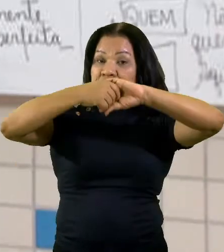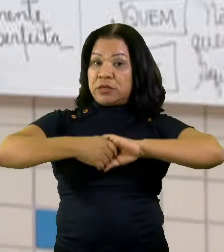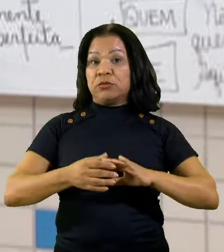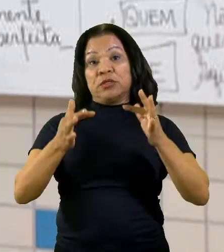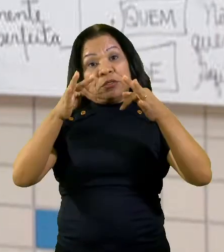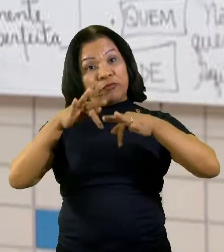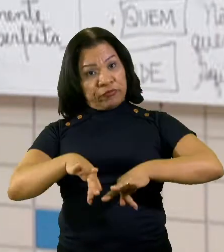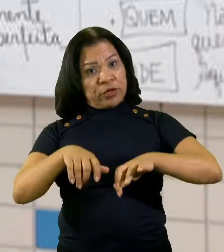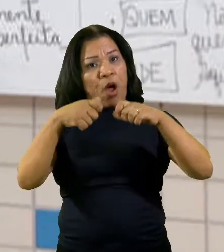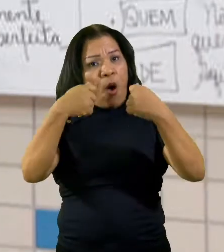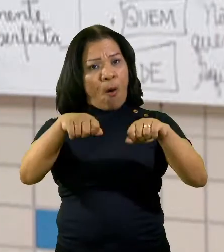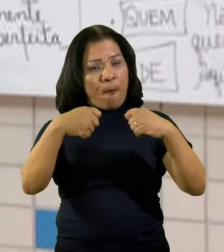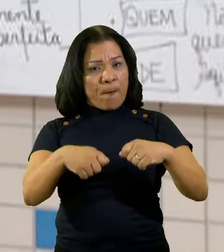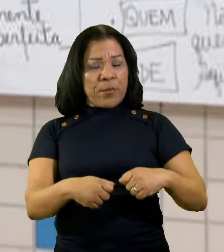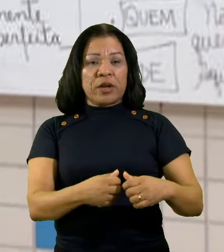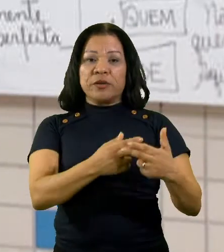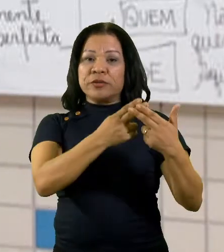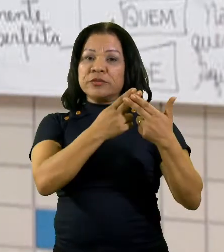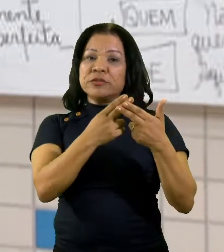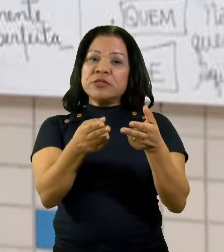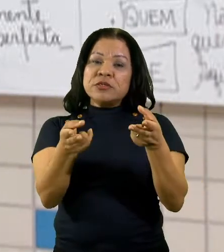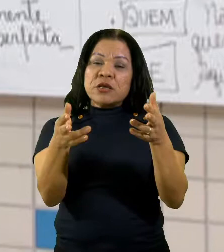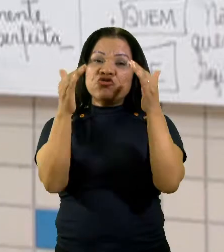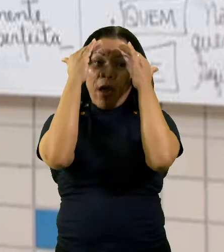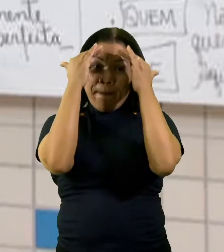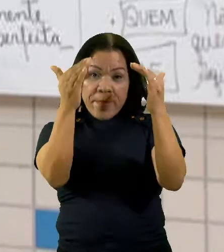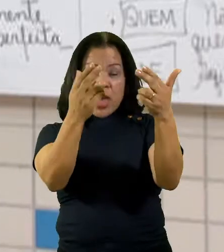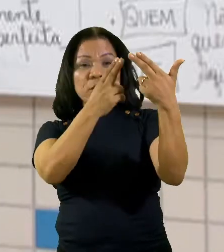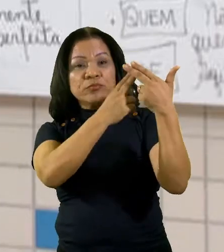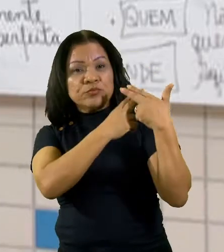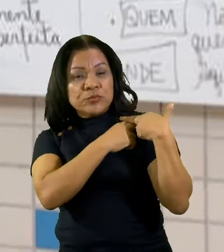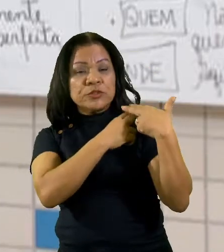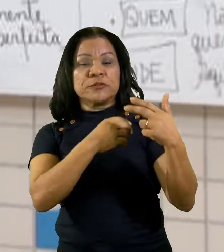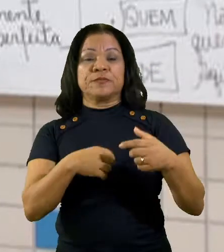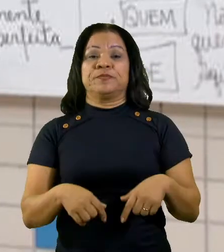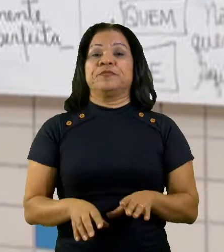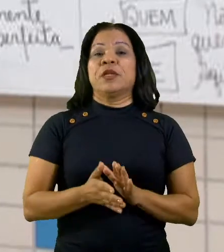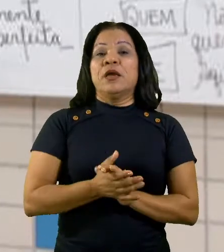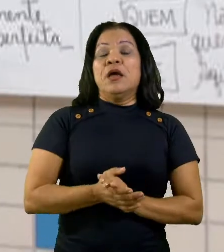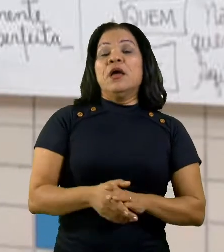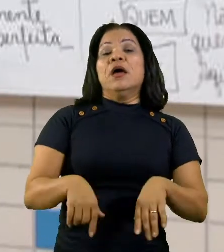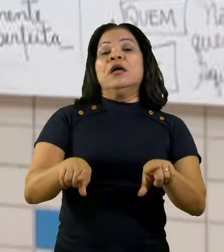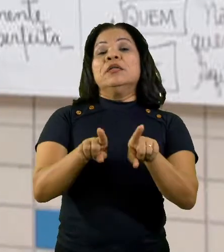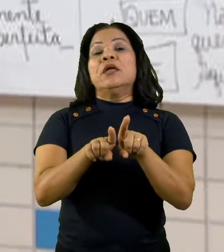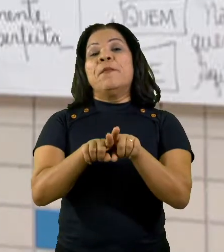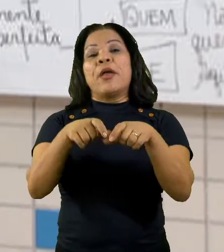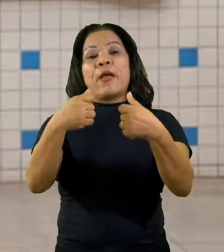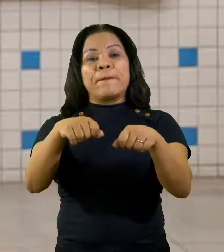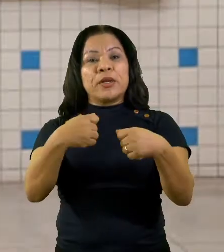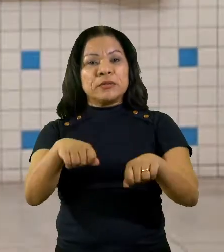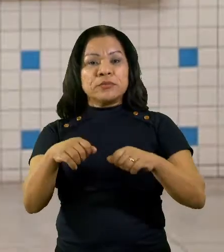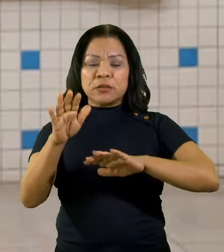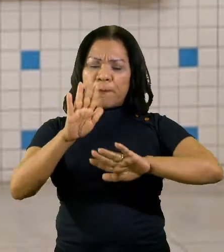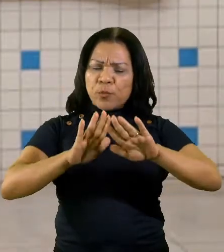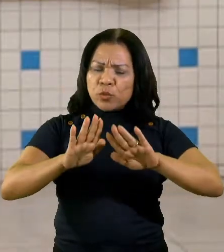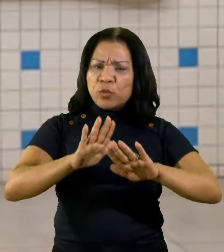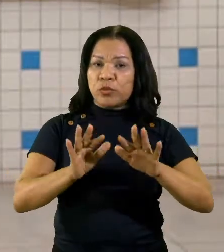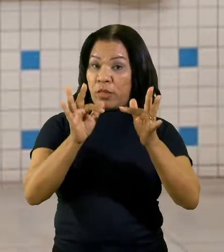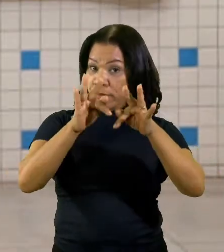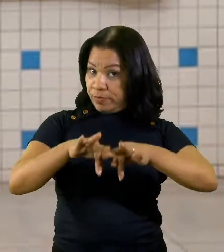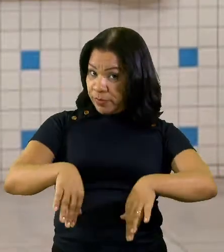que ele utilizou o atenciosamente, que é um adverbo de modo, para finalizar a sua carta. Vocês